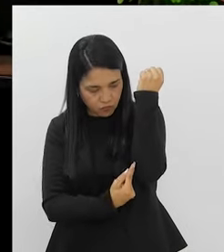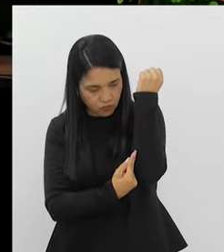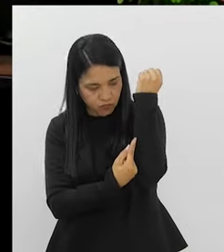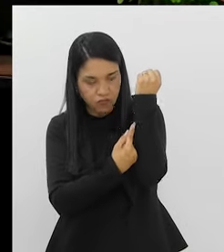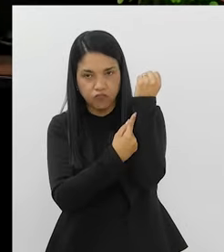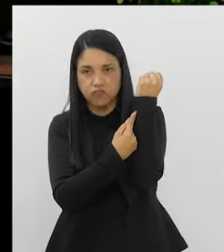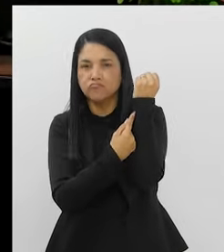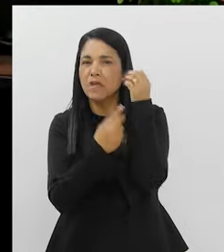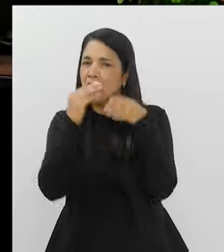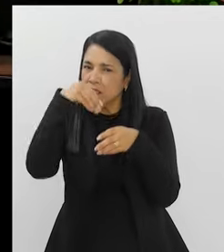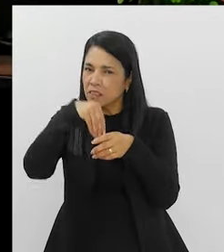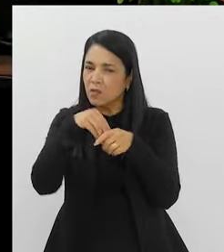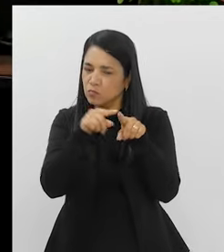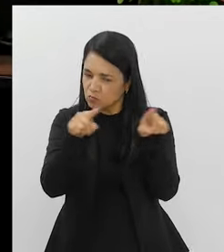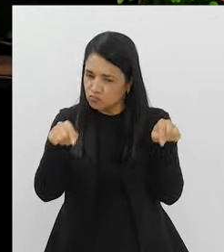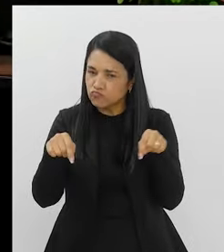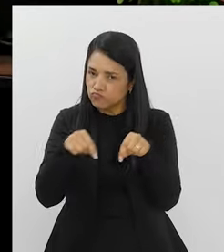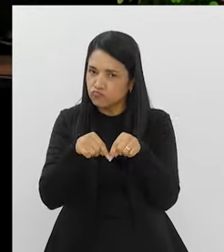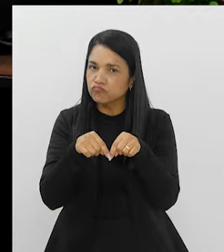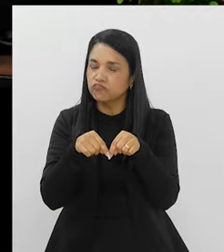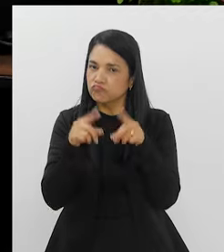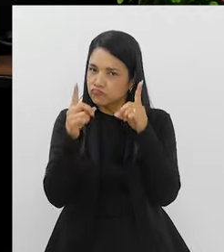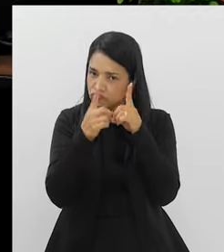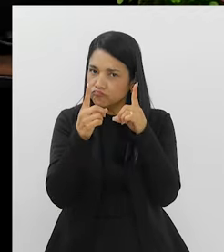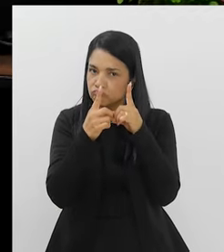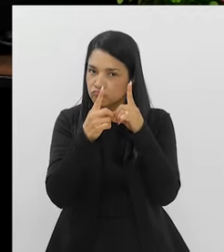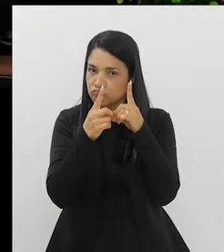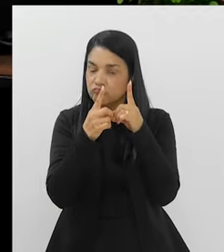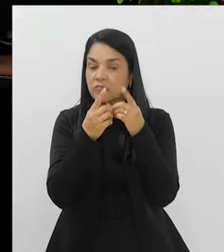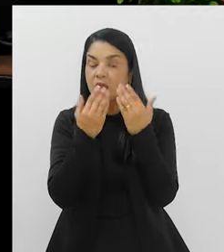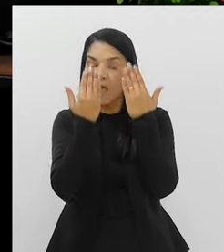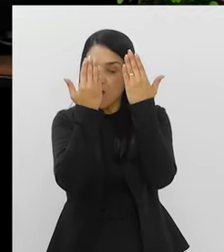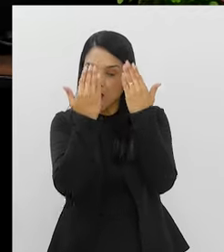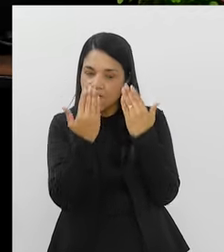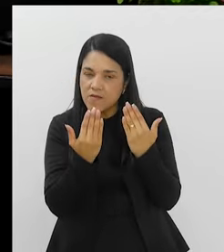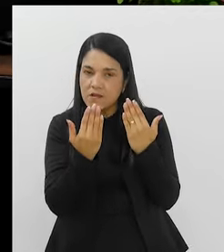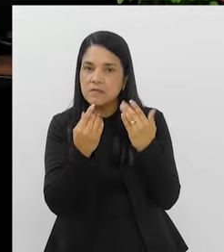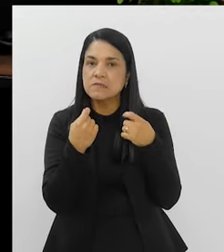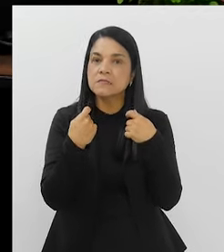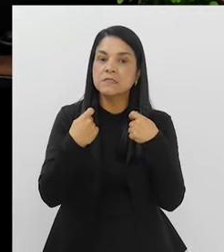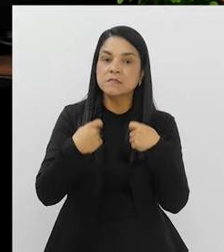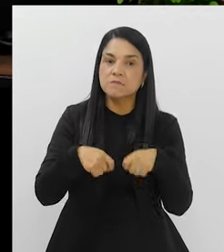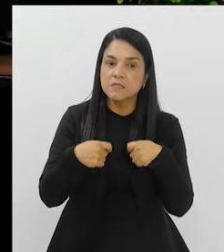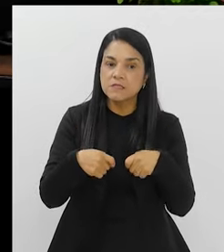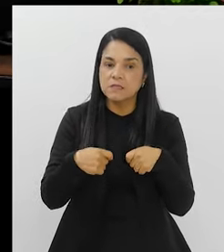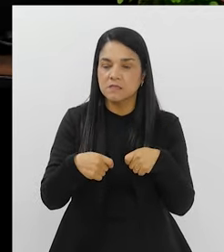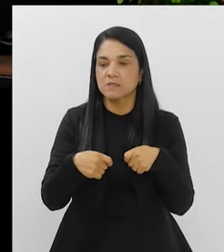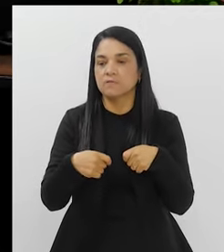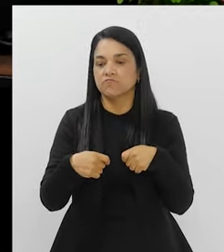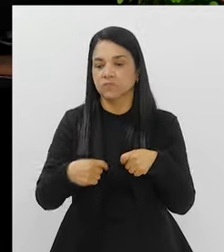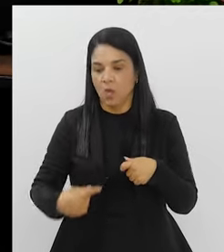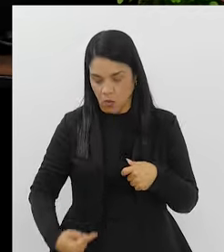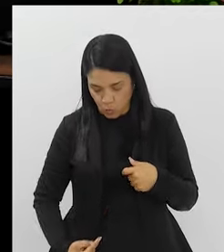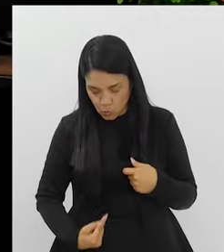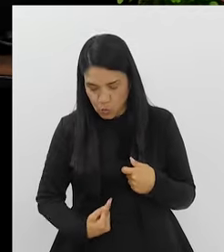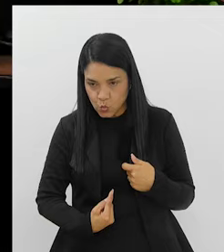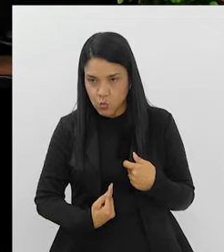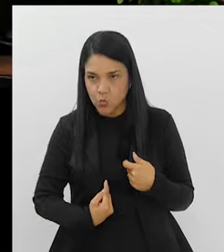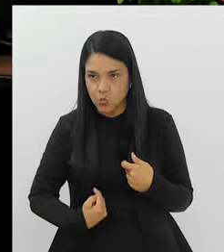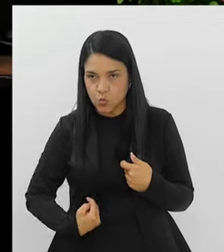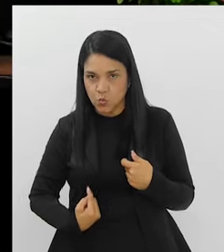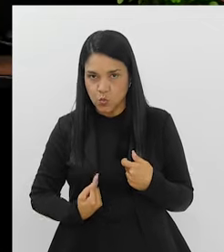fazer no próprio consultório. E a partir daí, avaliar a necessidade da colonoscopia,